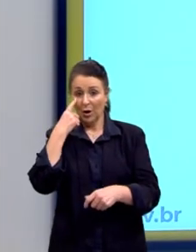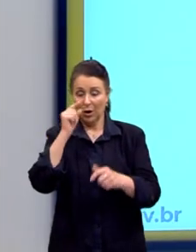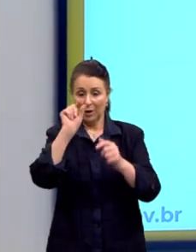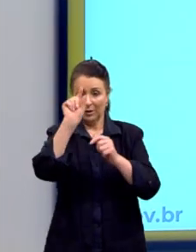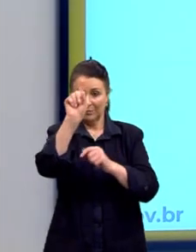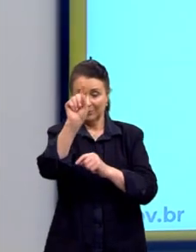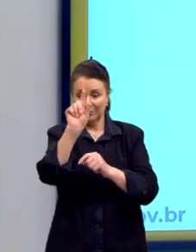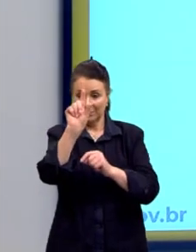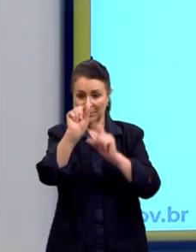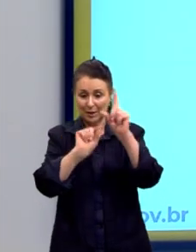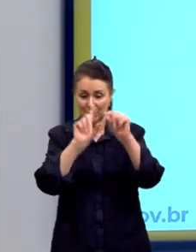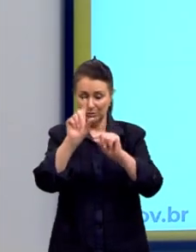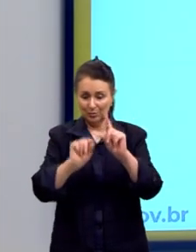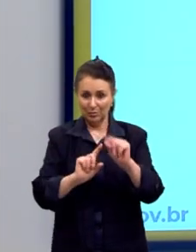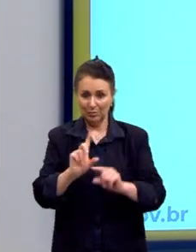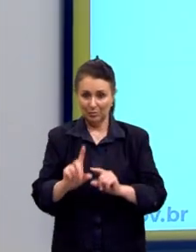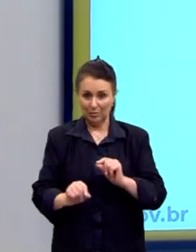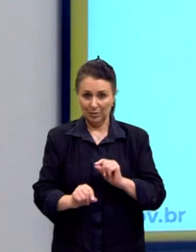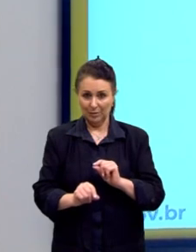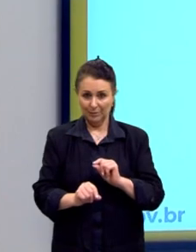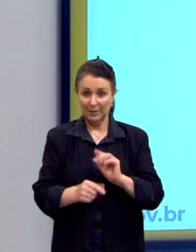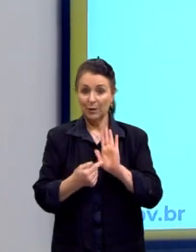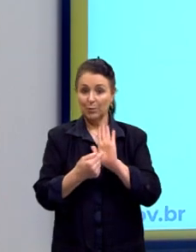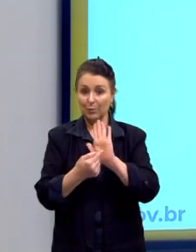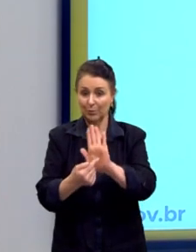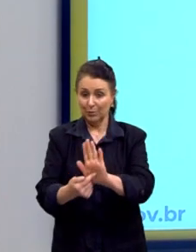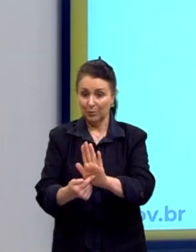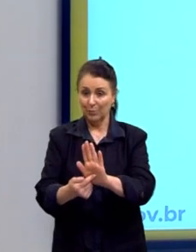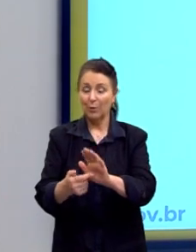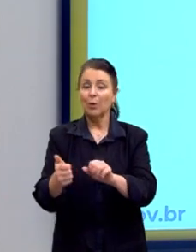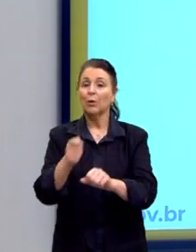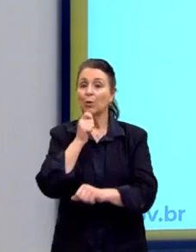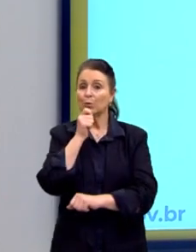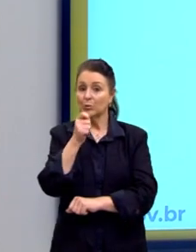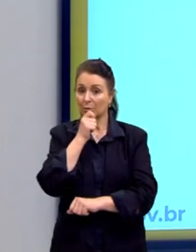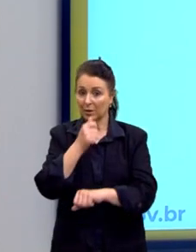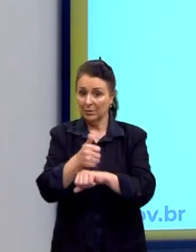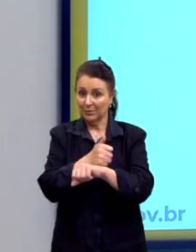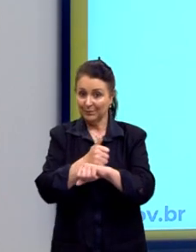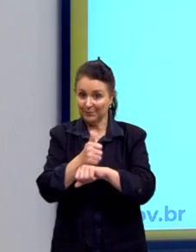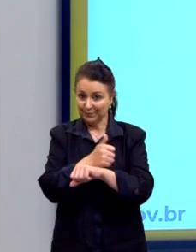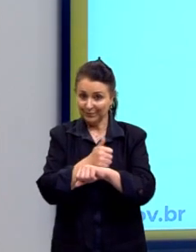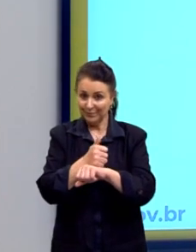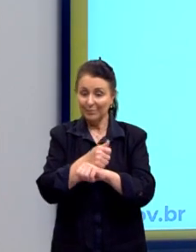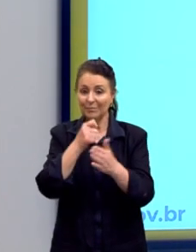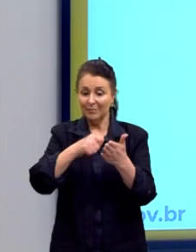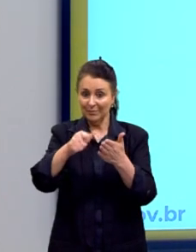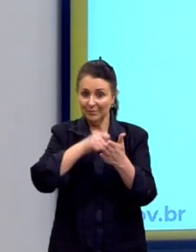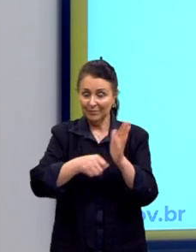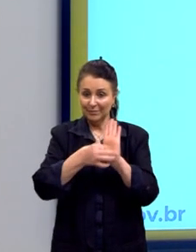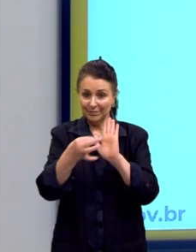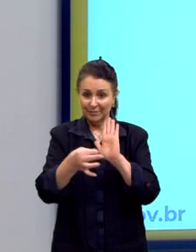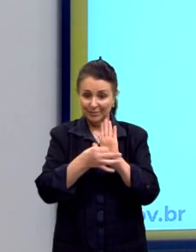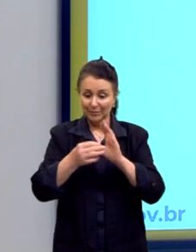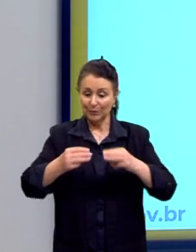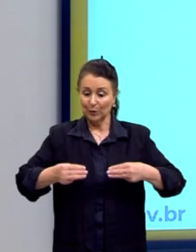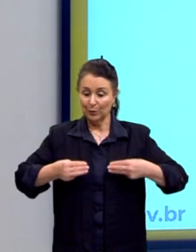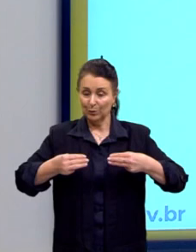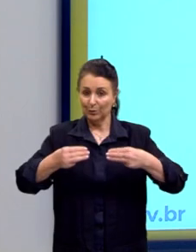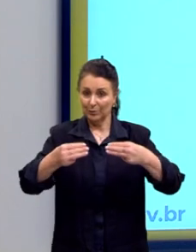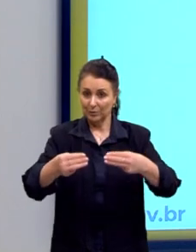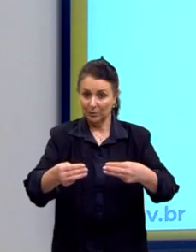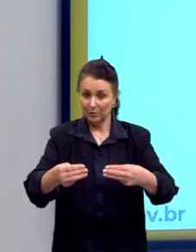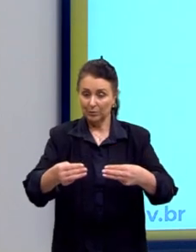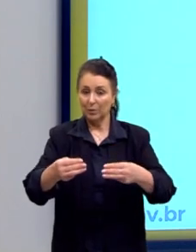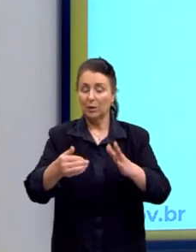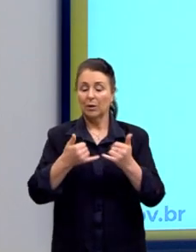raciocínio apresentado pelo jornalista. Então, veja bem, o jornalista, o jornalista econômico que escreve o comentário sobre o ministro. É